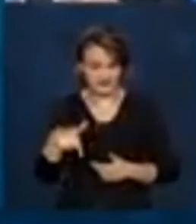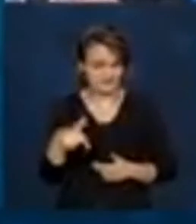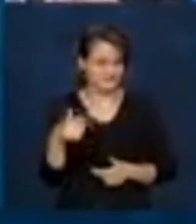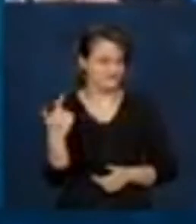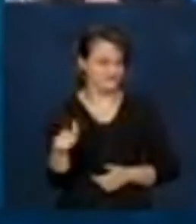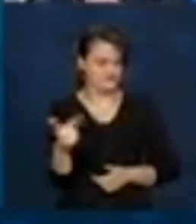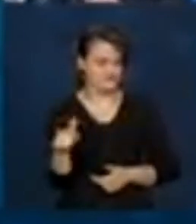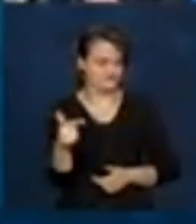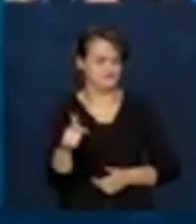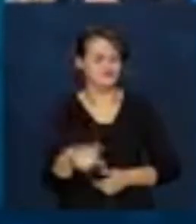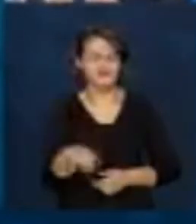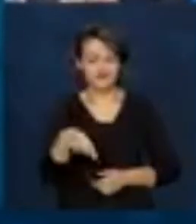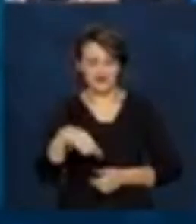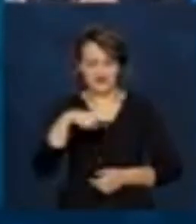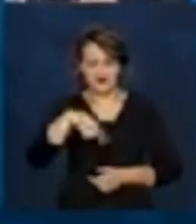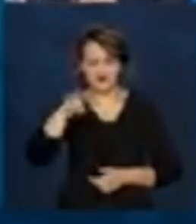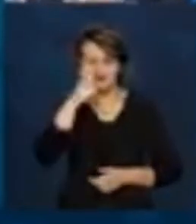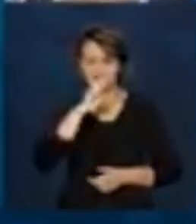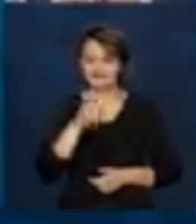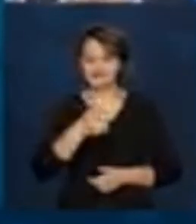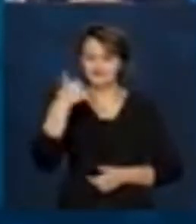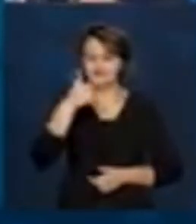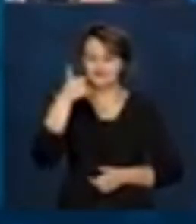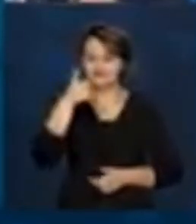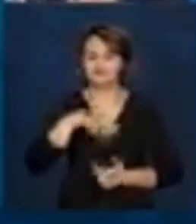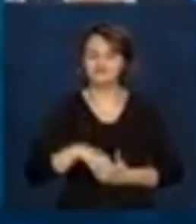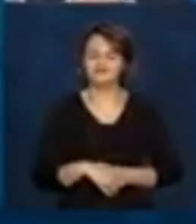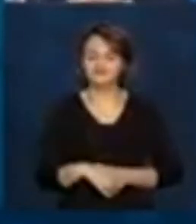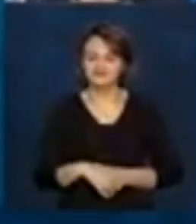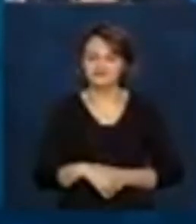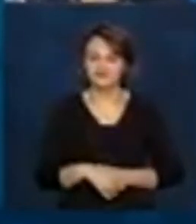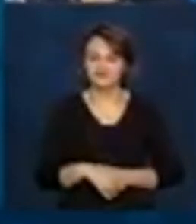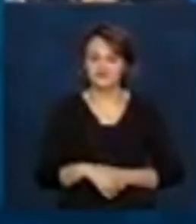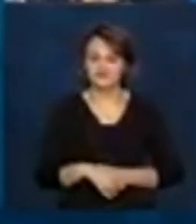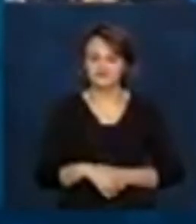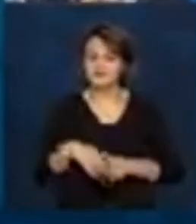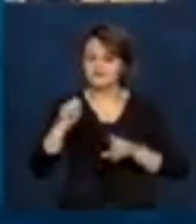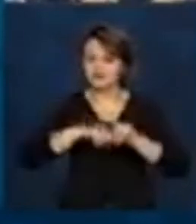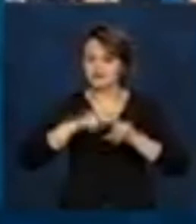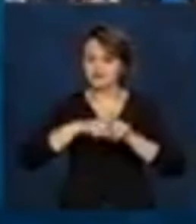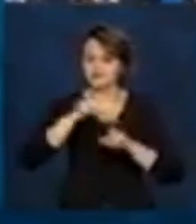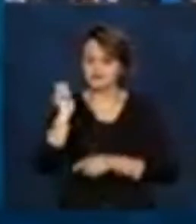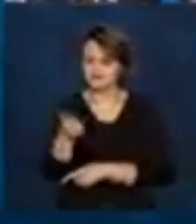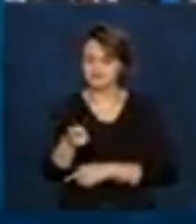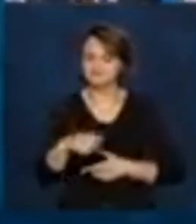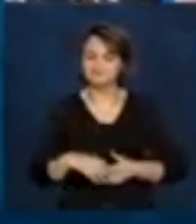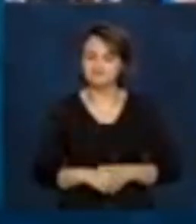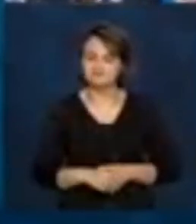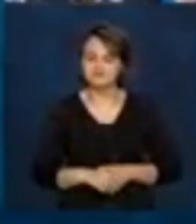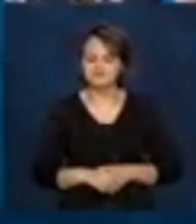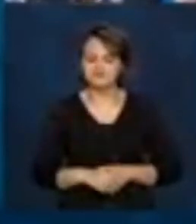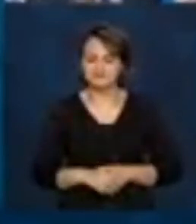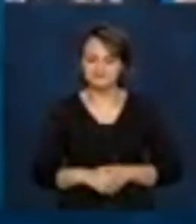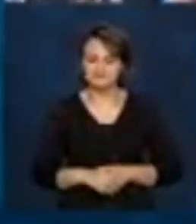amplo, pago de uma maneira tão automática e mensalmente. Pode passar, por favor?